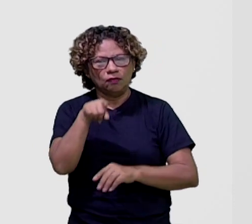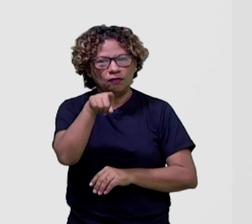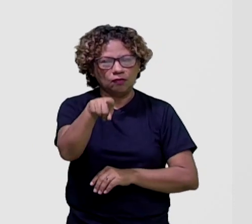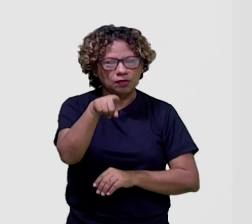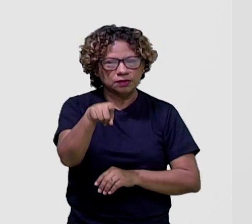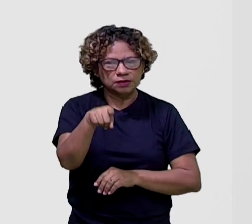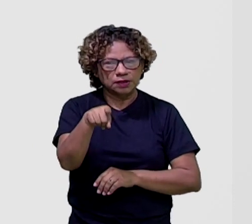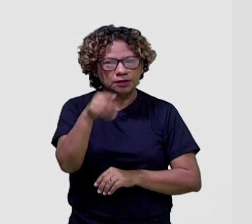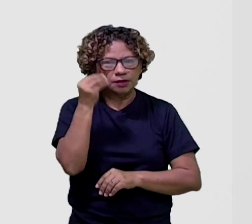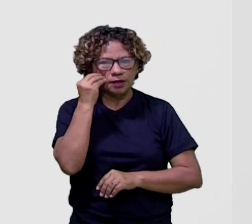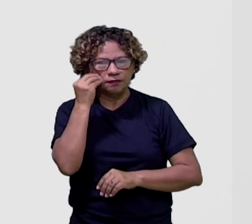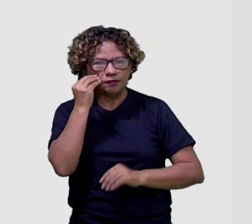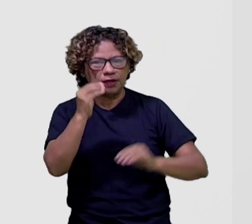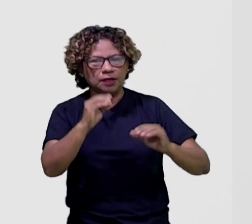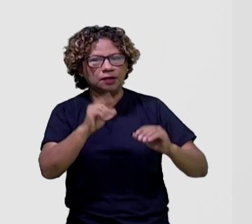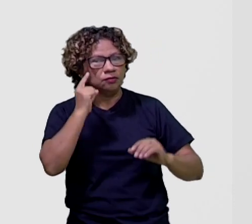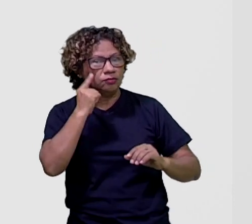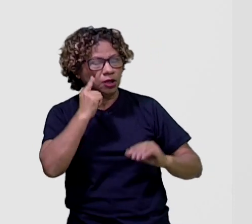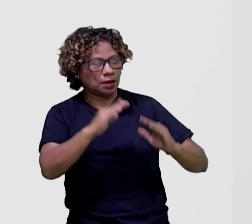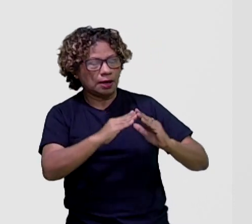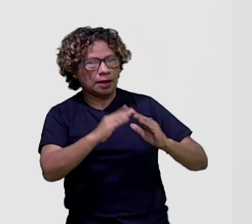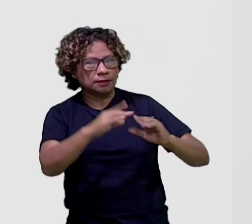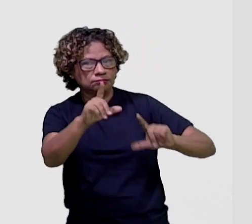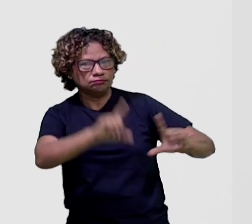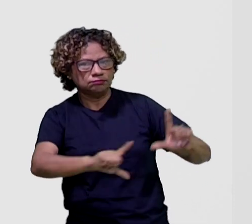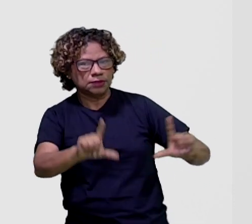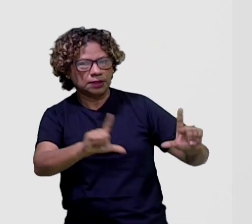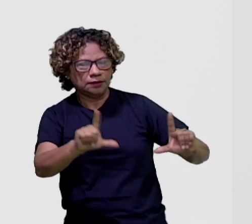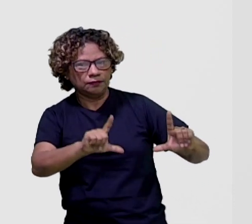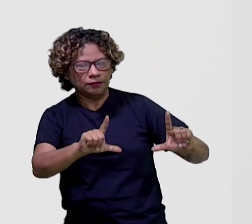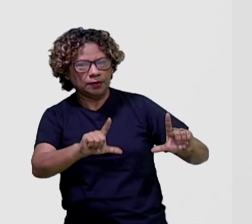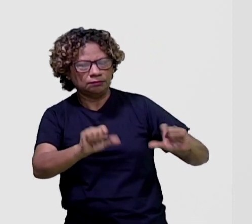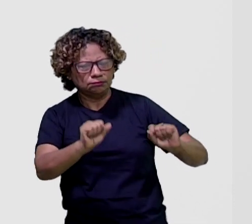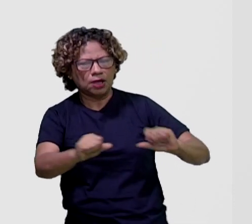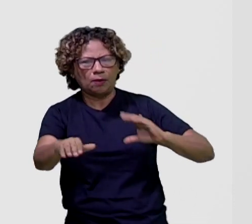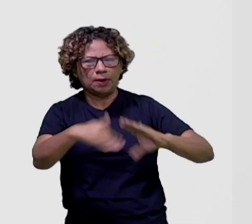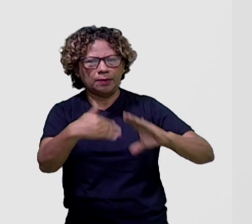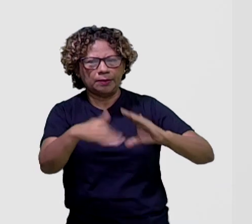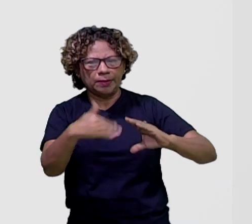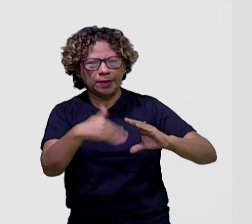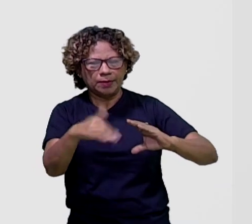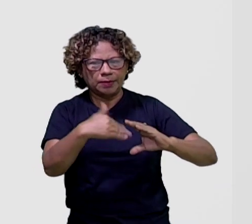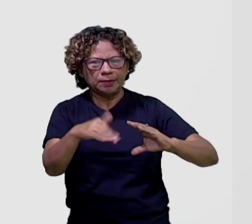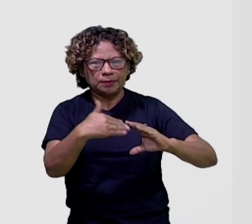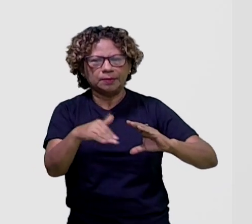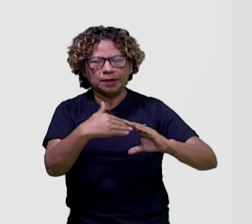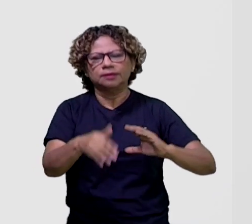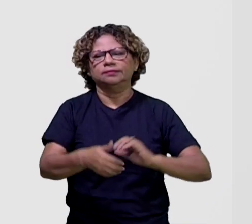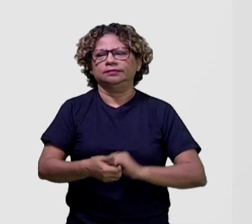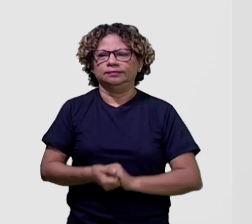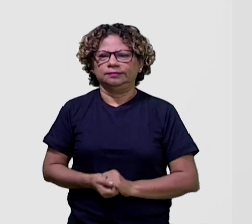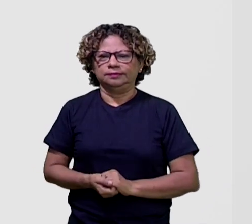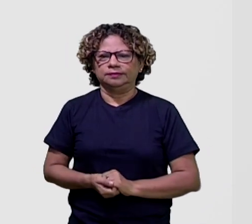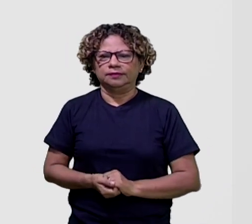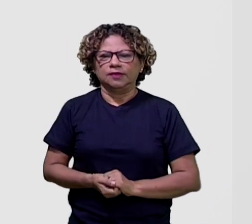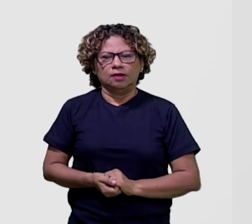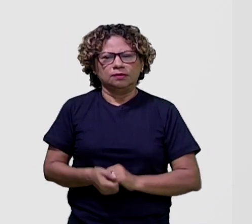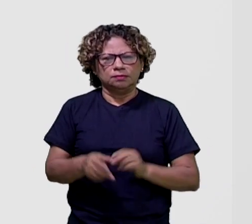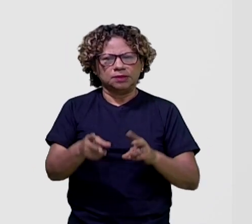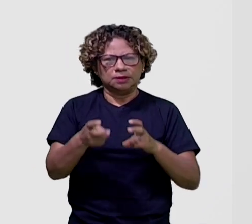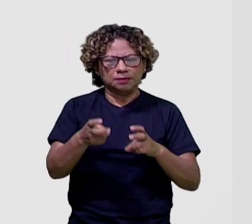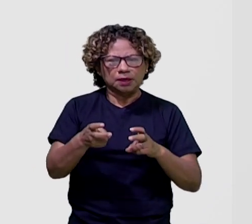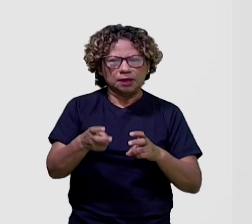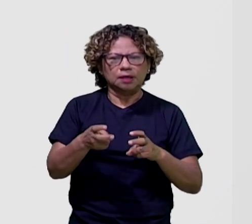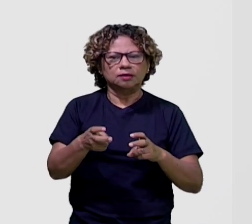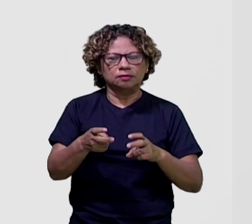assistindo pela TV, anota no seu caderno e depois, olha só, para cada desafio desse, uma pesquisa. Vocês vão